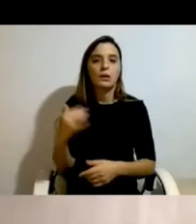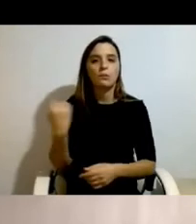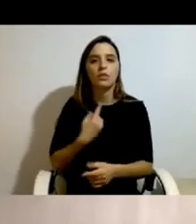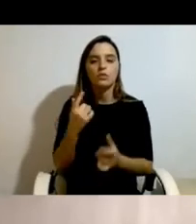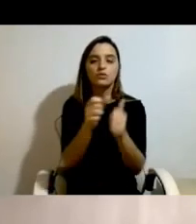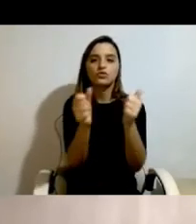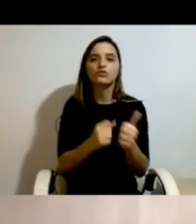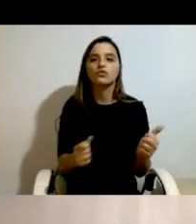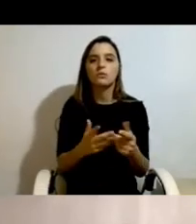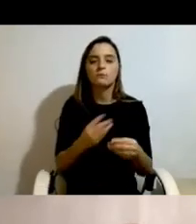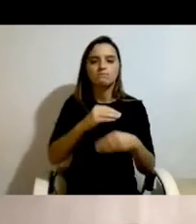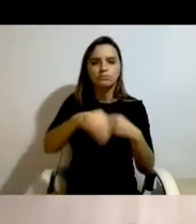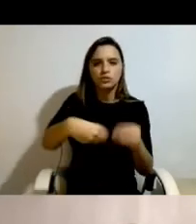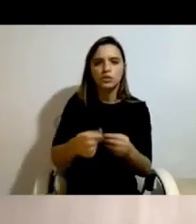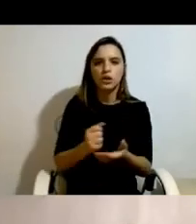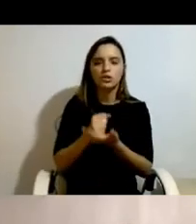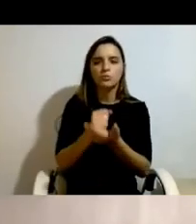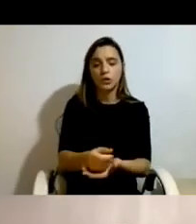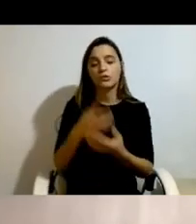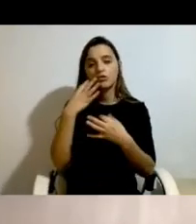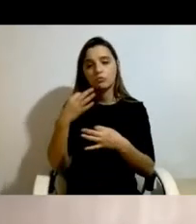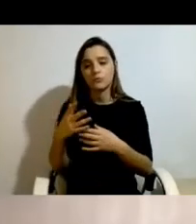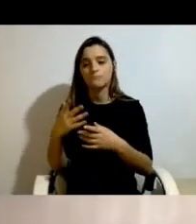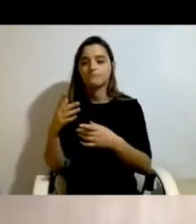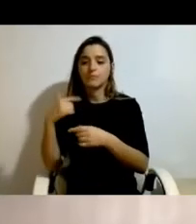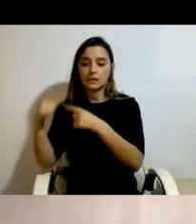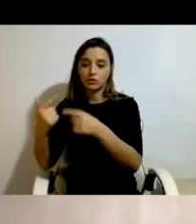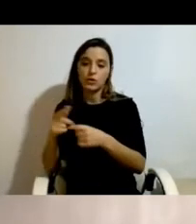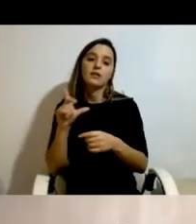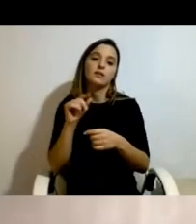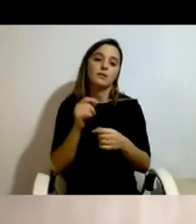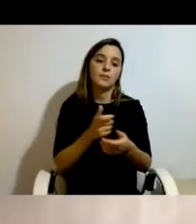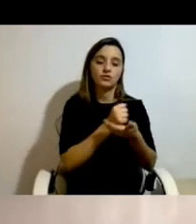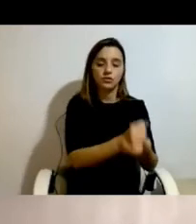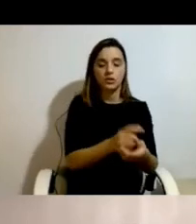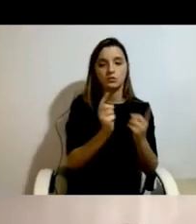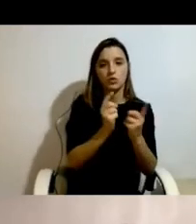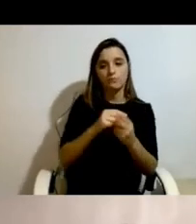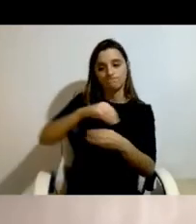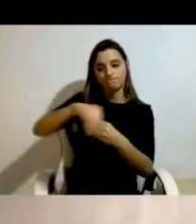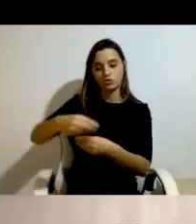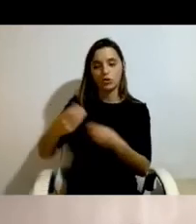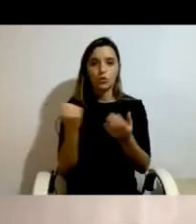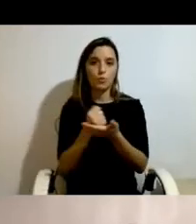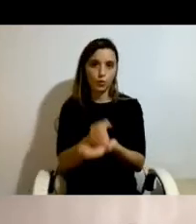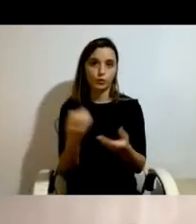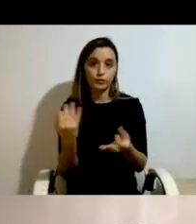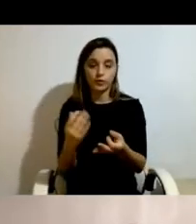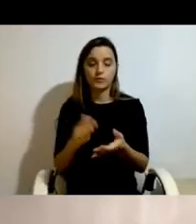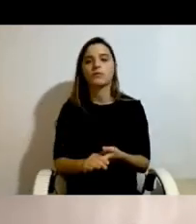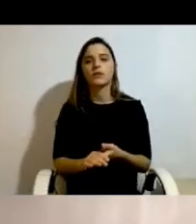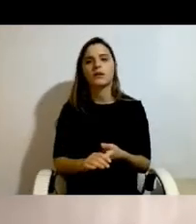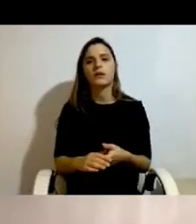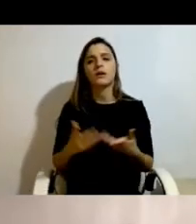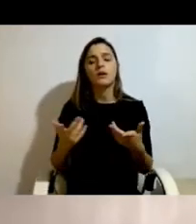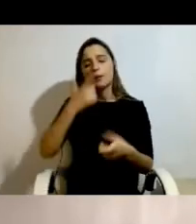apoio convencional por parte da família e de assistência pessoal. No início, as pessoas resistiram a avançar imediatamente para